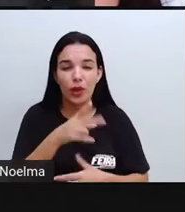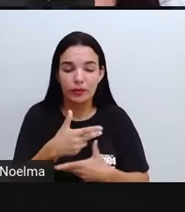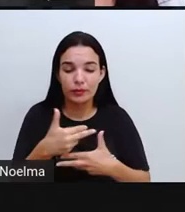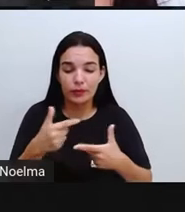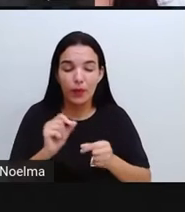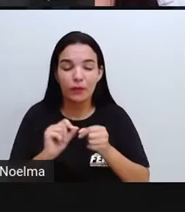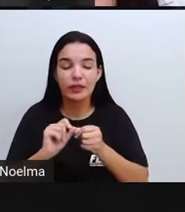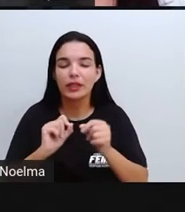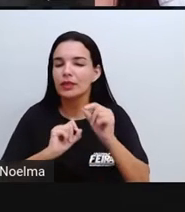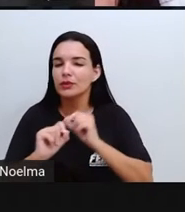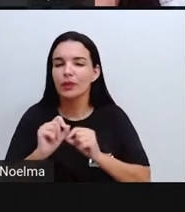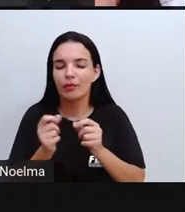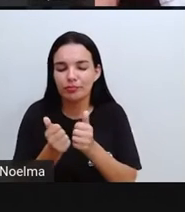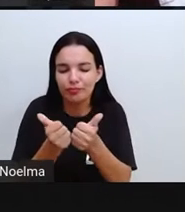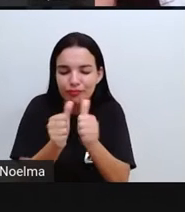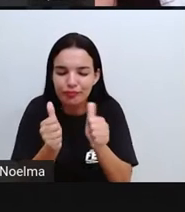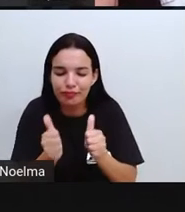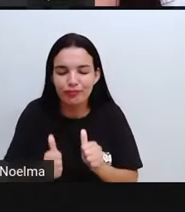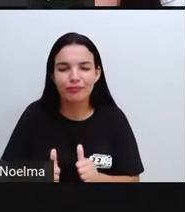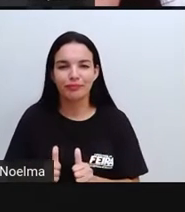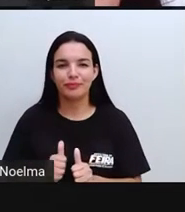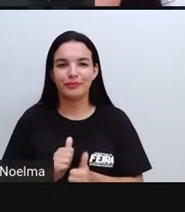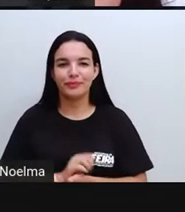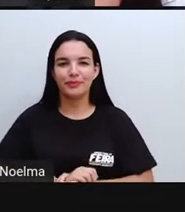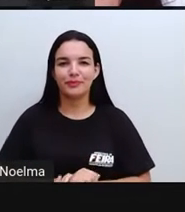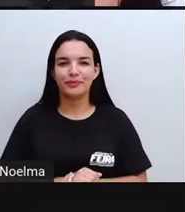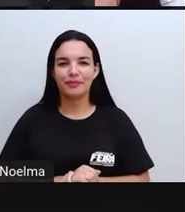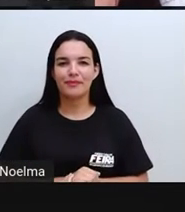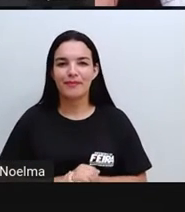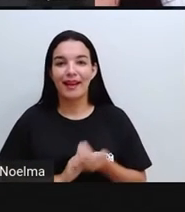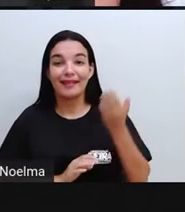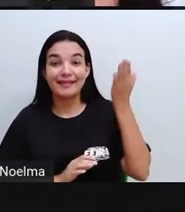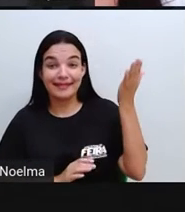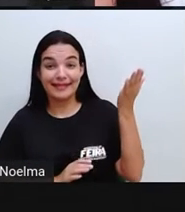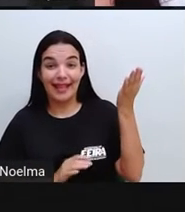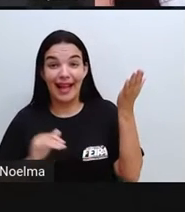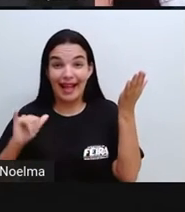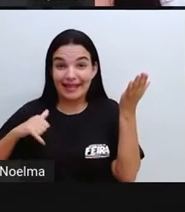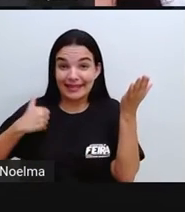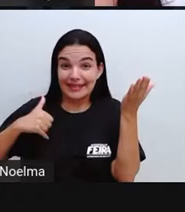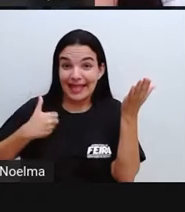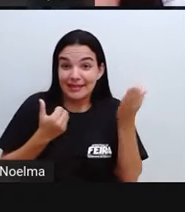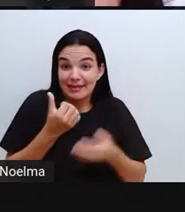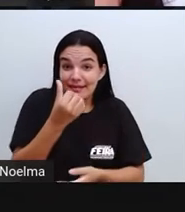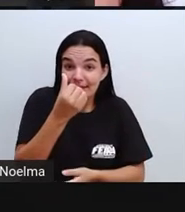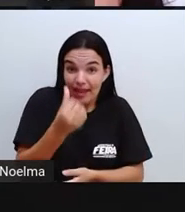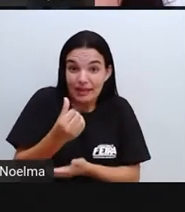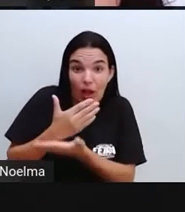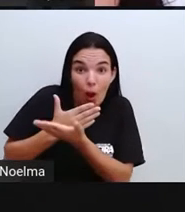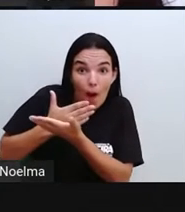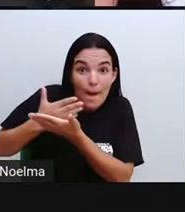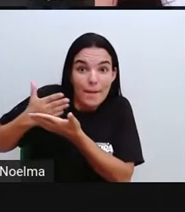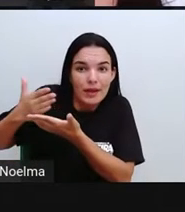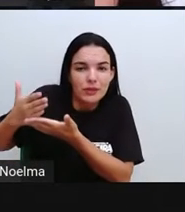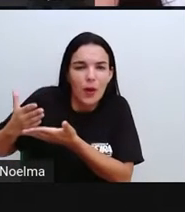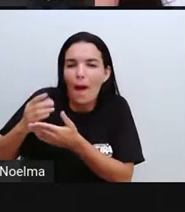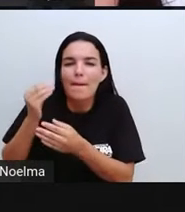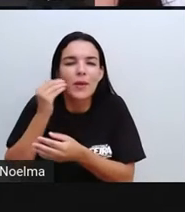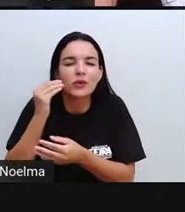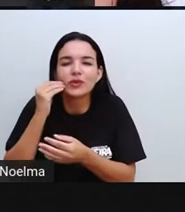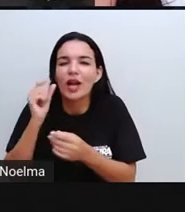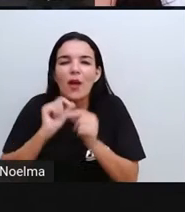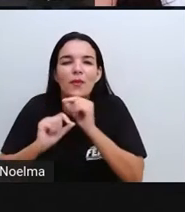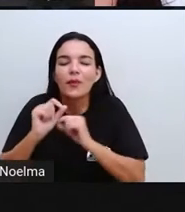barro, para produzir as suas esculturas, né? Desde os seis anos de idade, Vitalino já mostrava seu